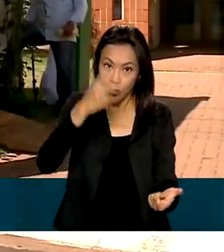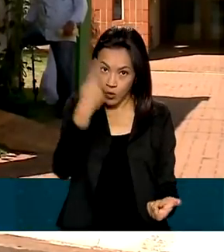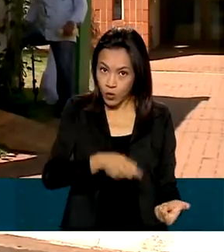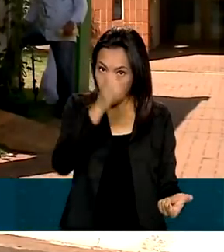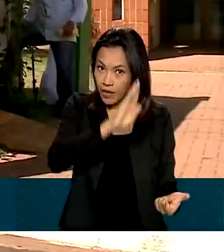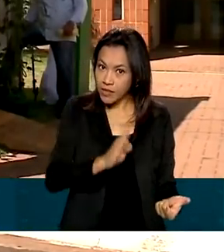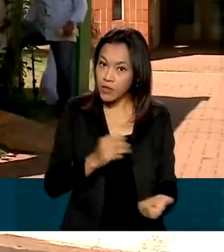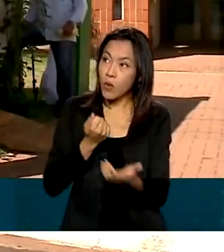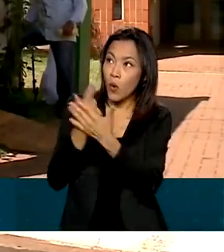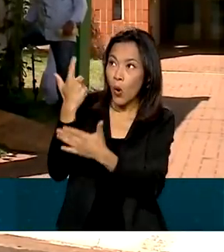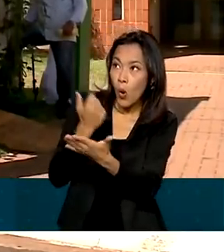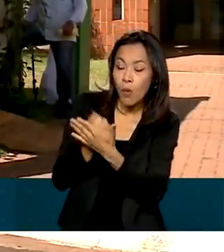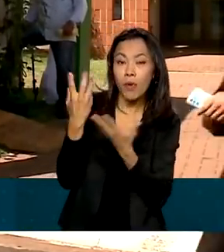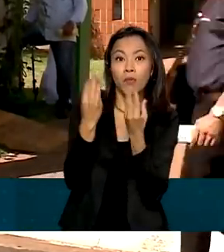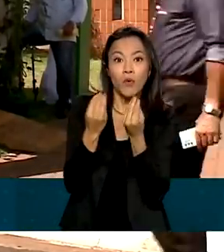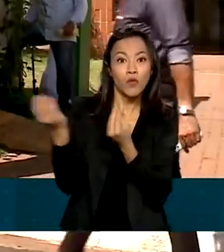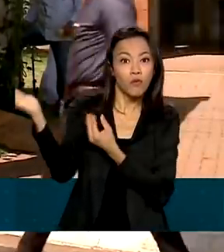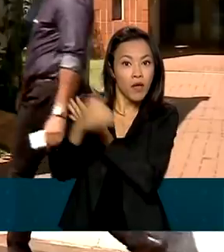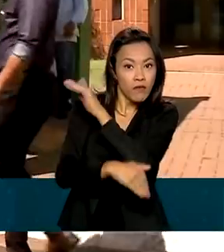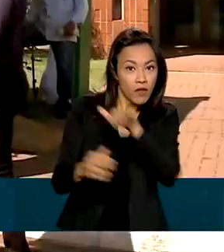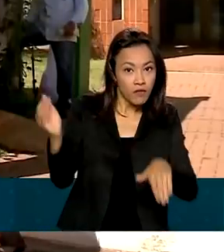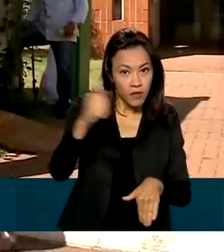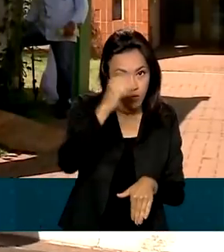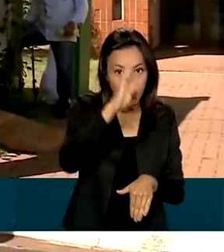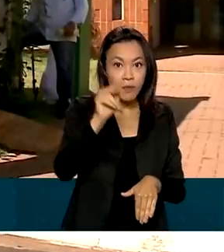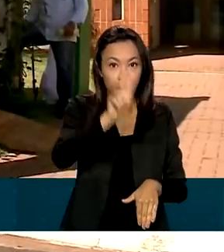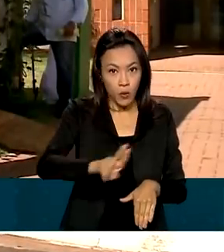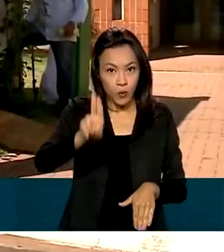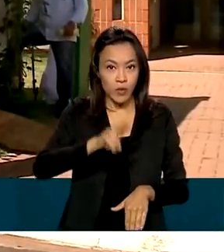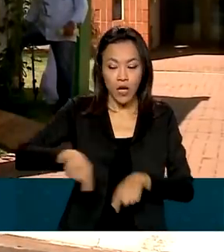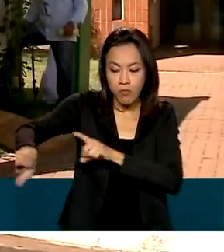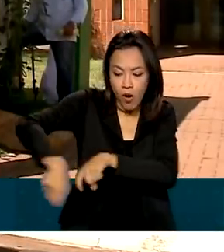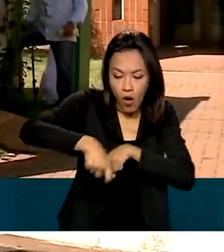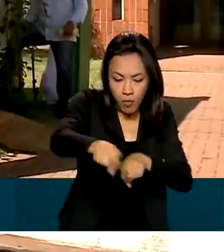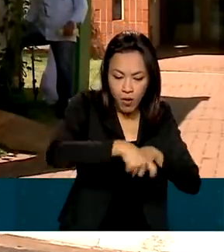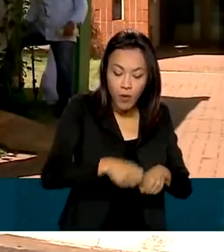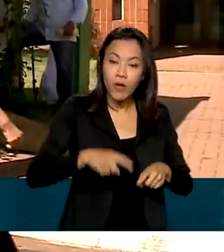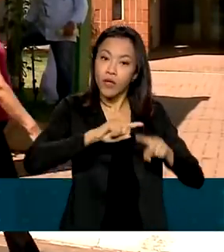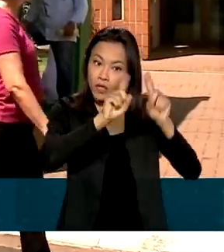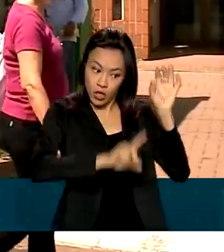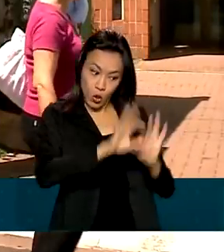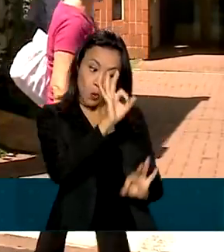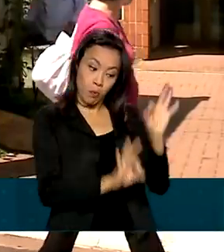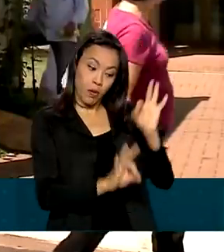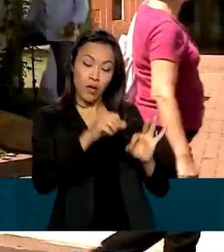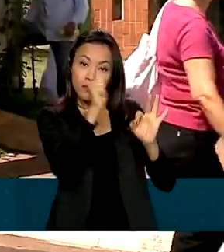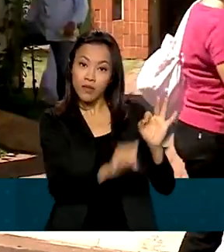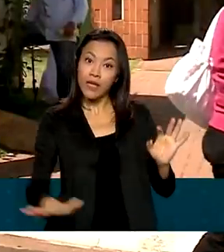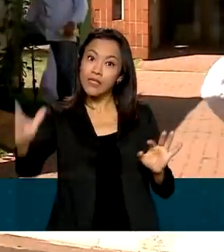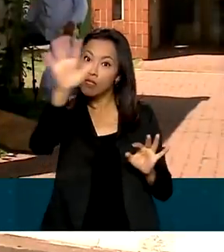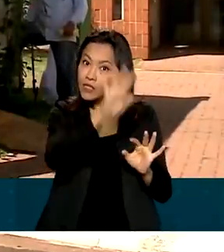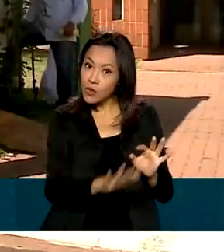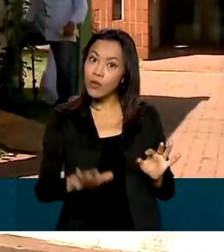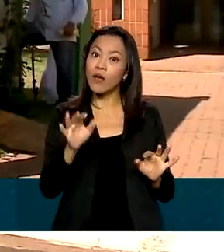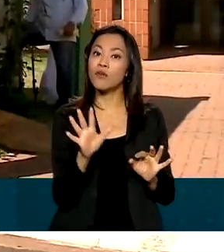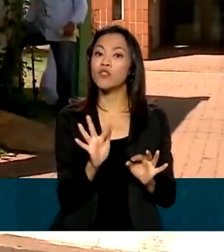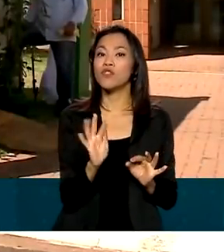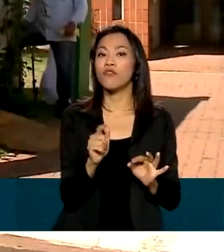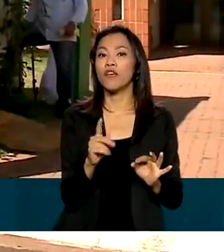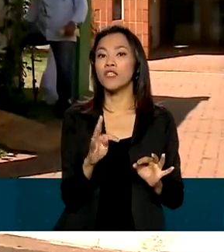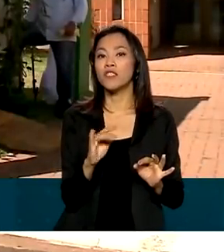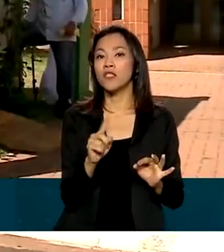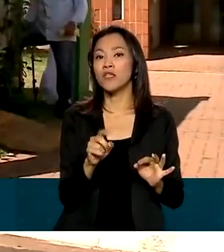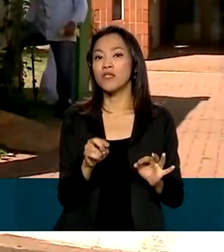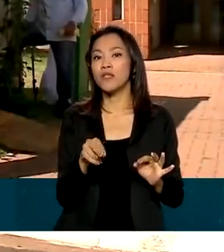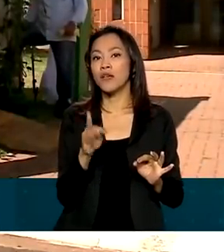parte dos fertilizantes usados na produção agrícola. E segundo o Plano Nacional de Fertilizantes, lançado pelo governo federal em